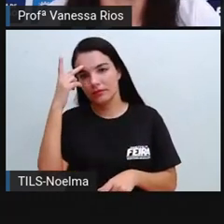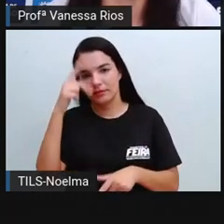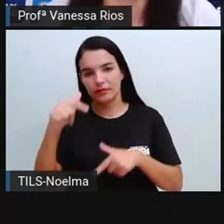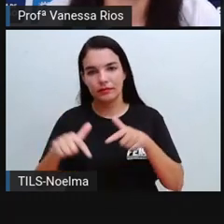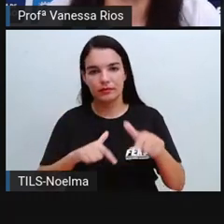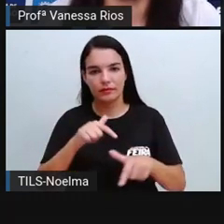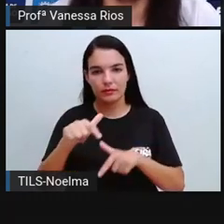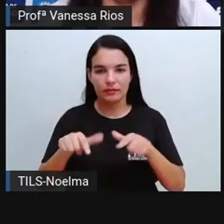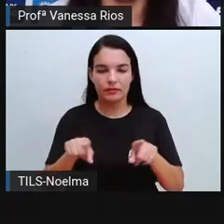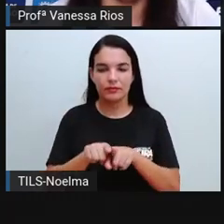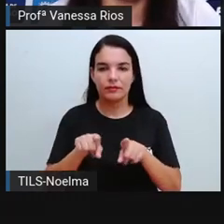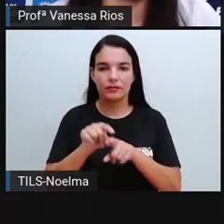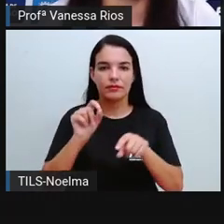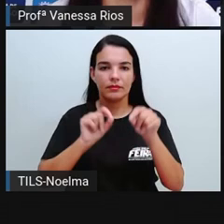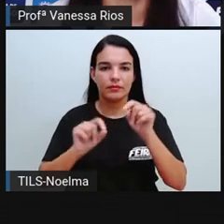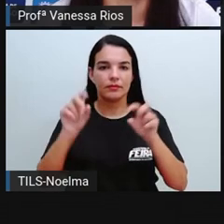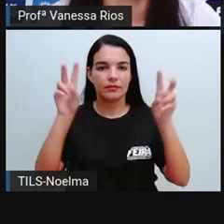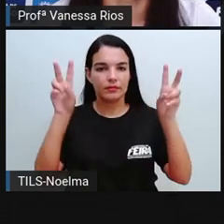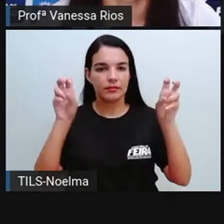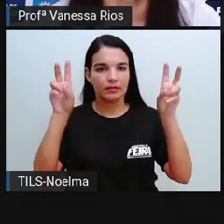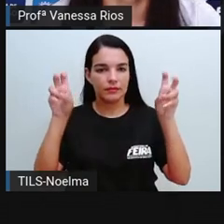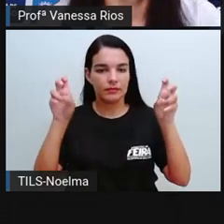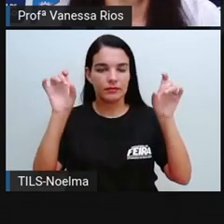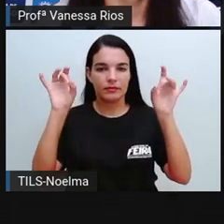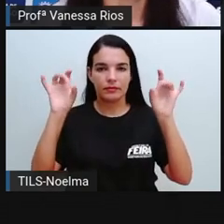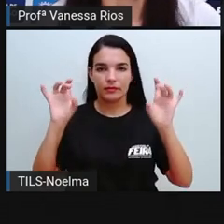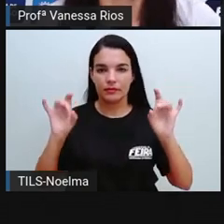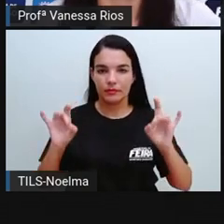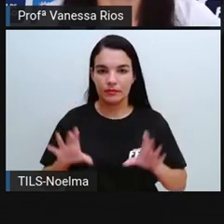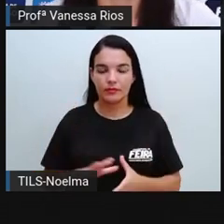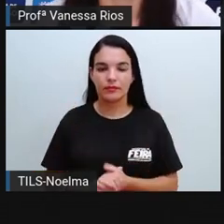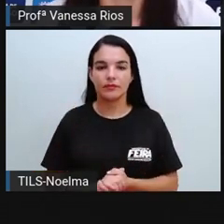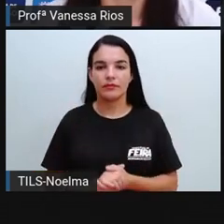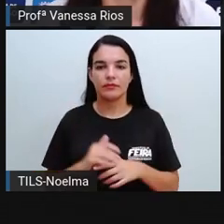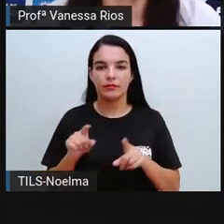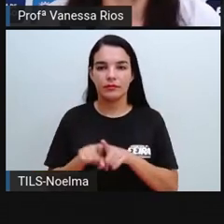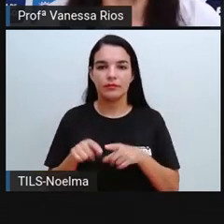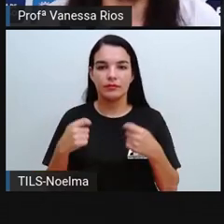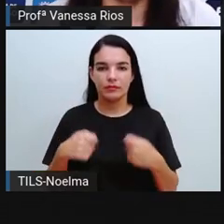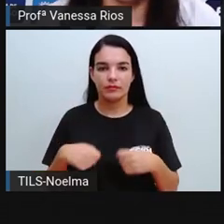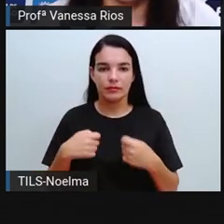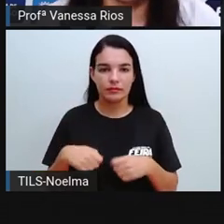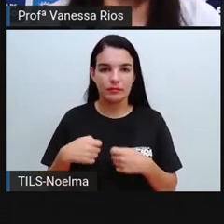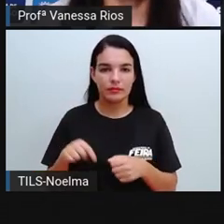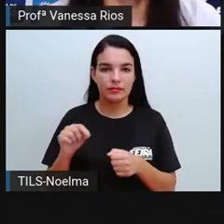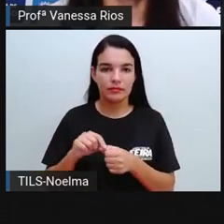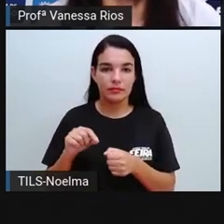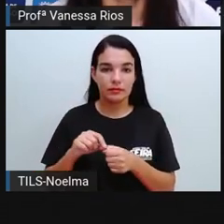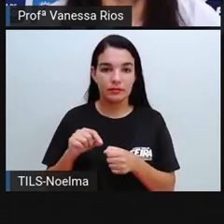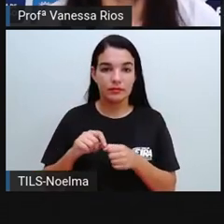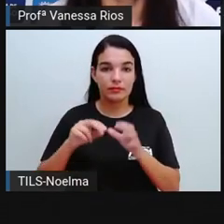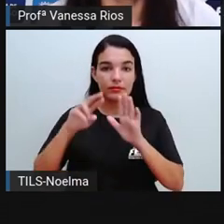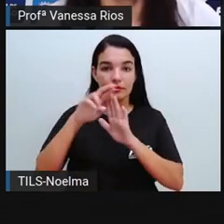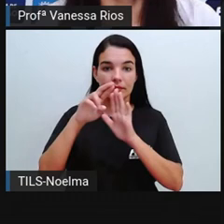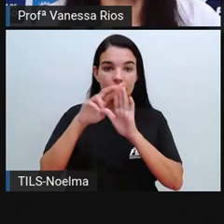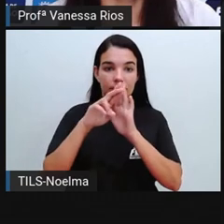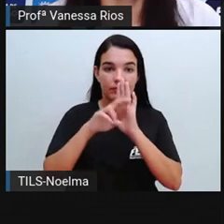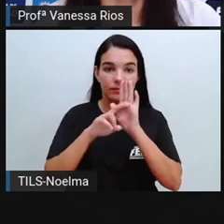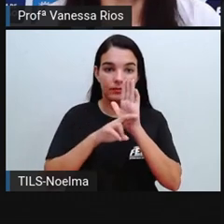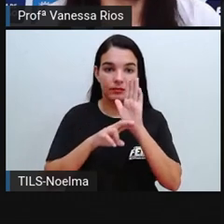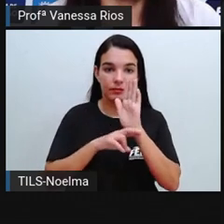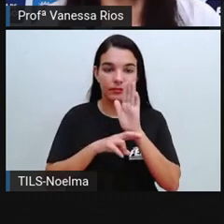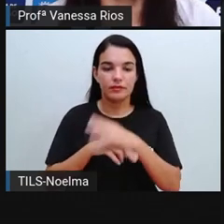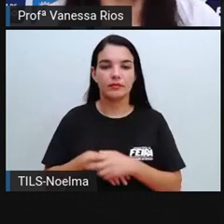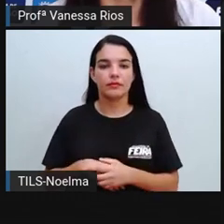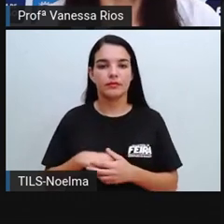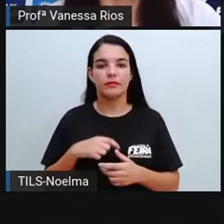abordar um tema em específico. Precisamos elaborar um roteiro, então o roteiro tem um objetivo